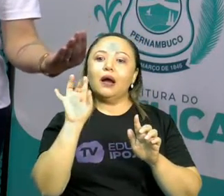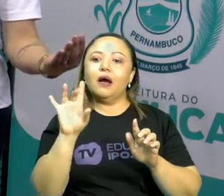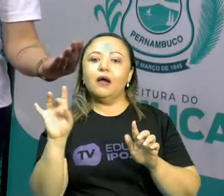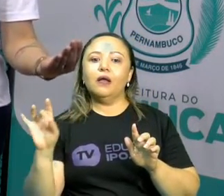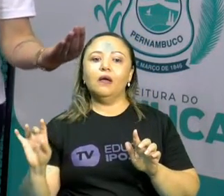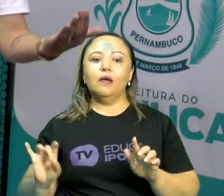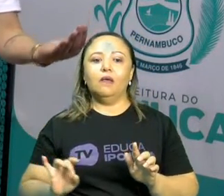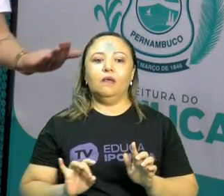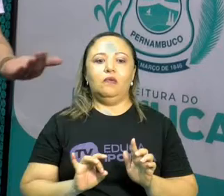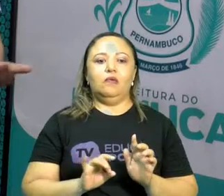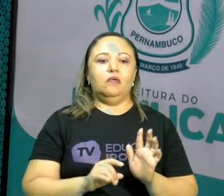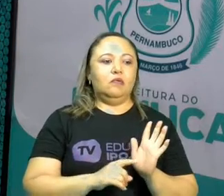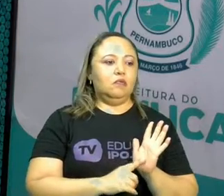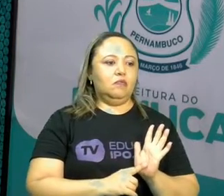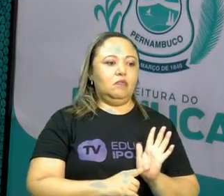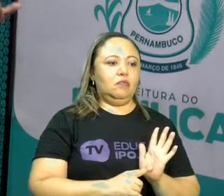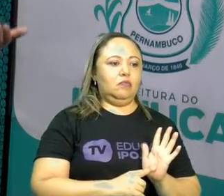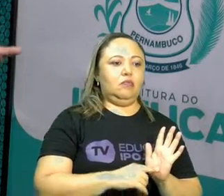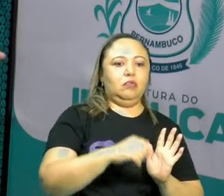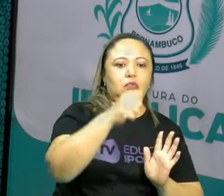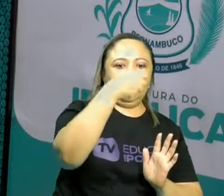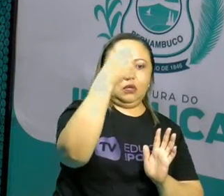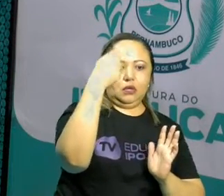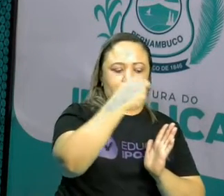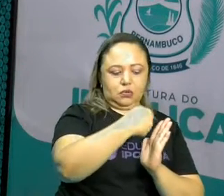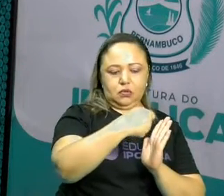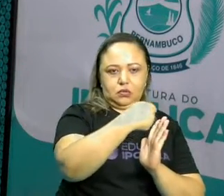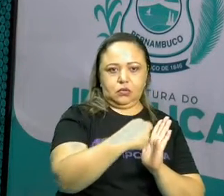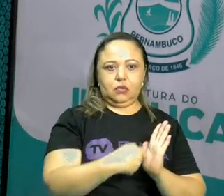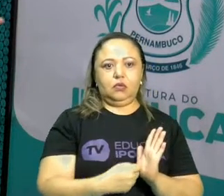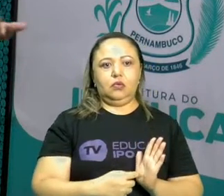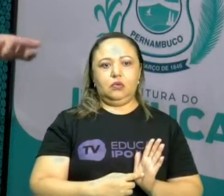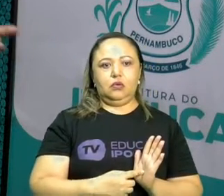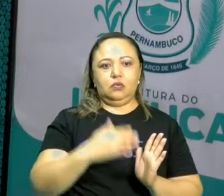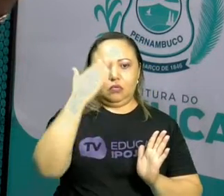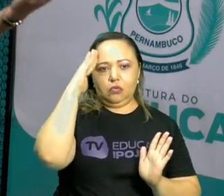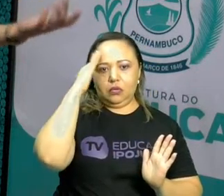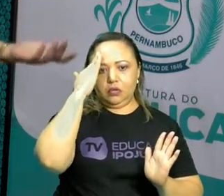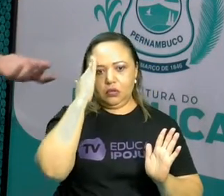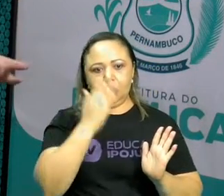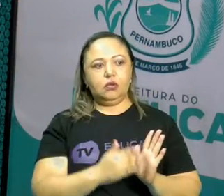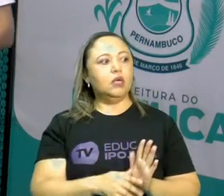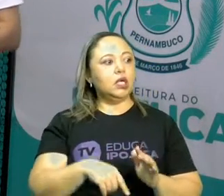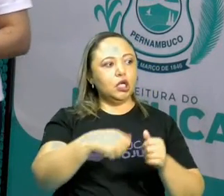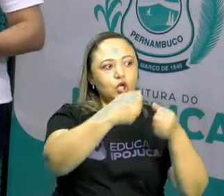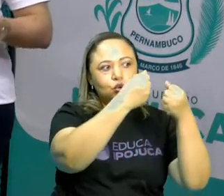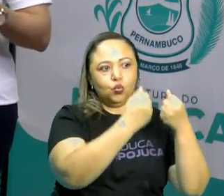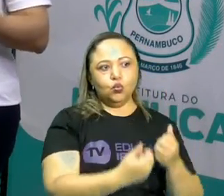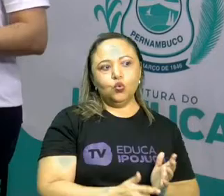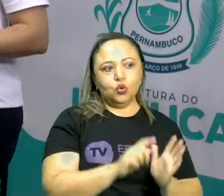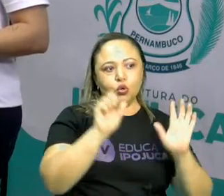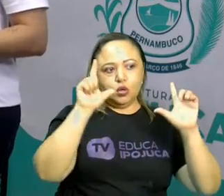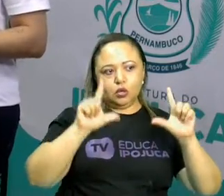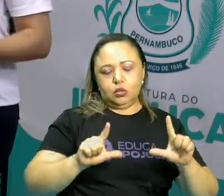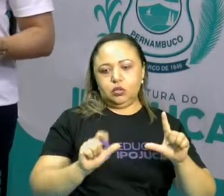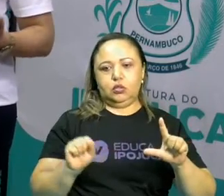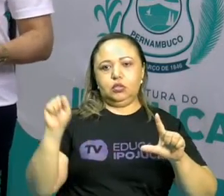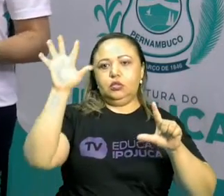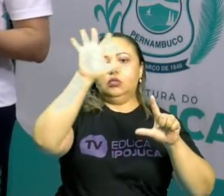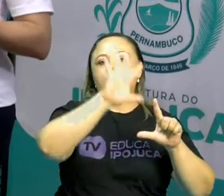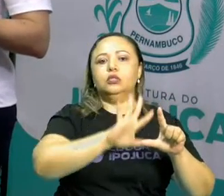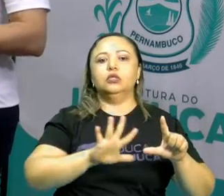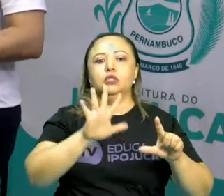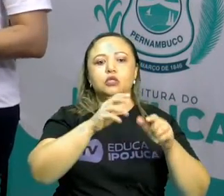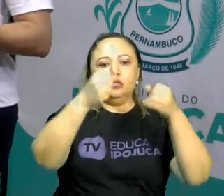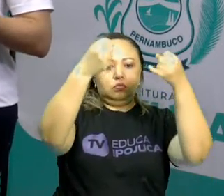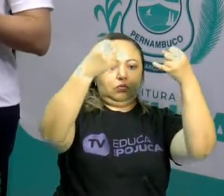acesso a tudo, a outras coisas, né, a bens materiais e culturais, enquanto que do outro lado tem alguém que